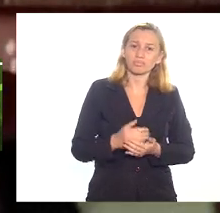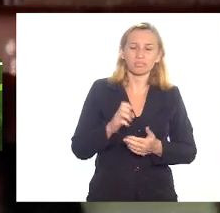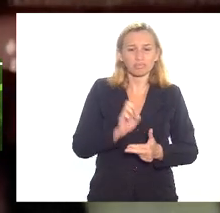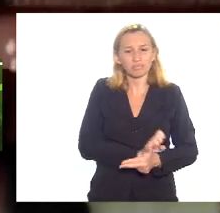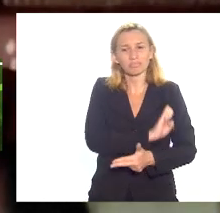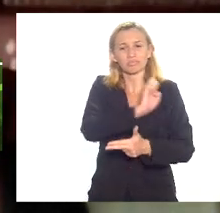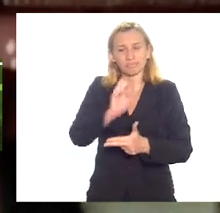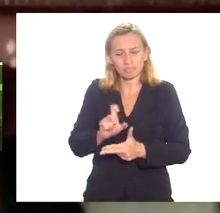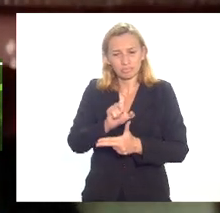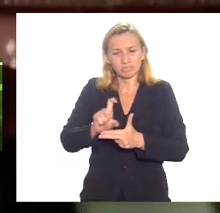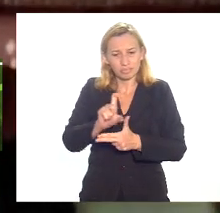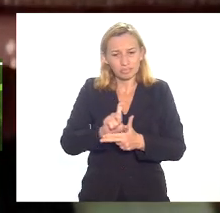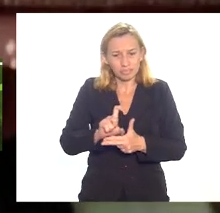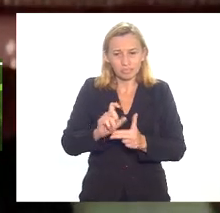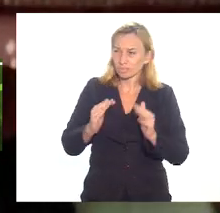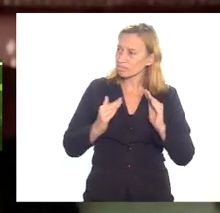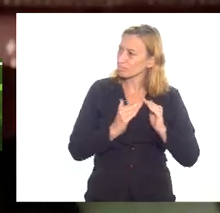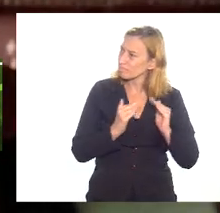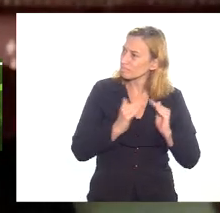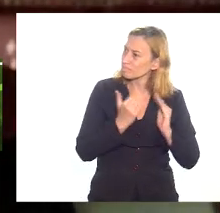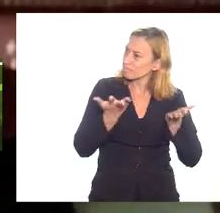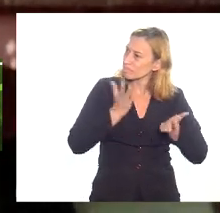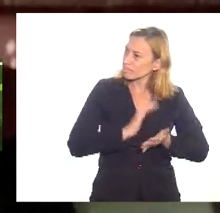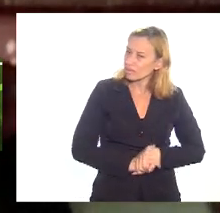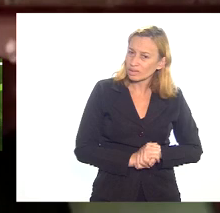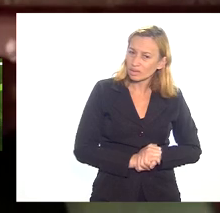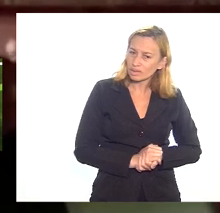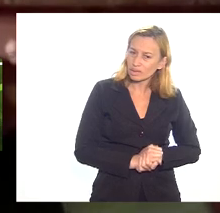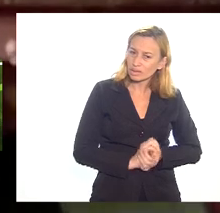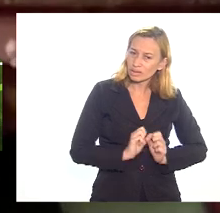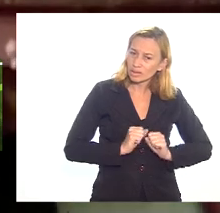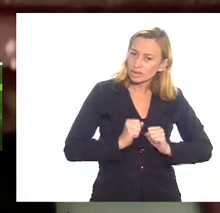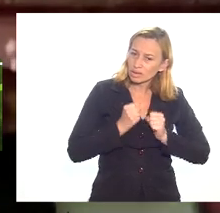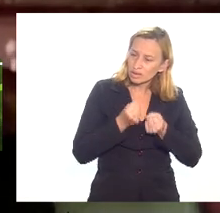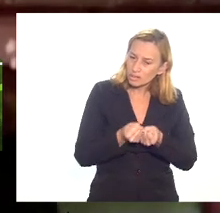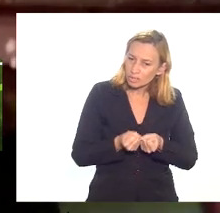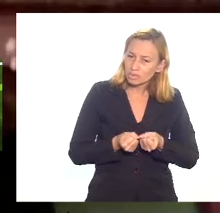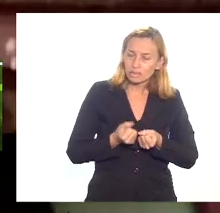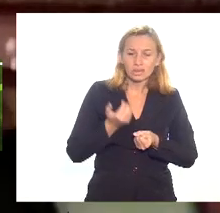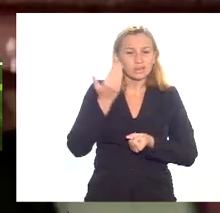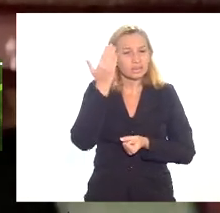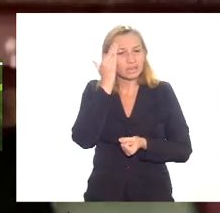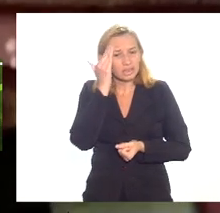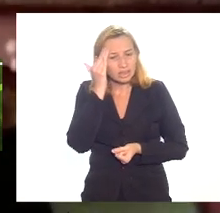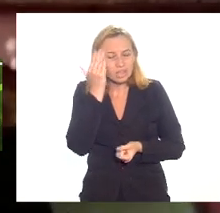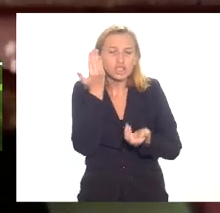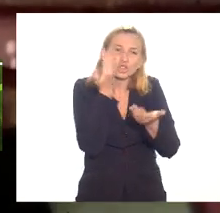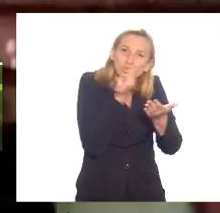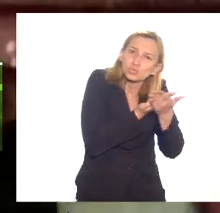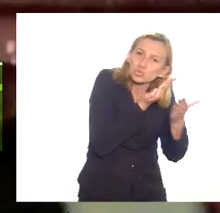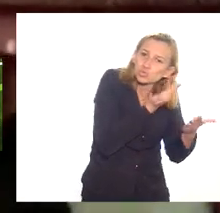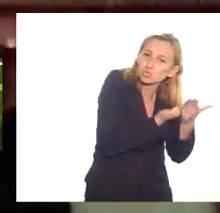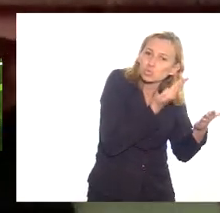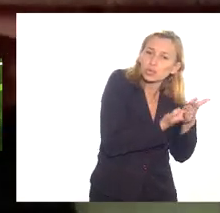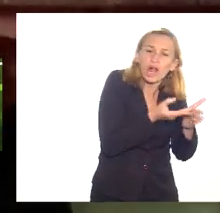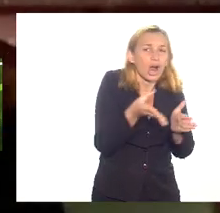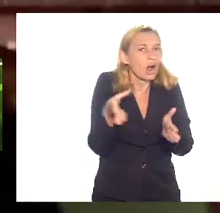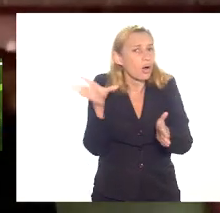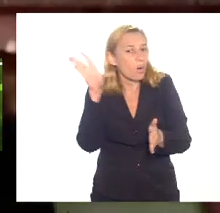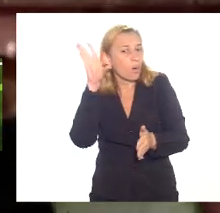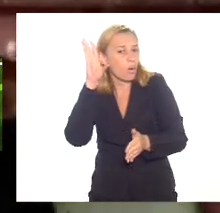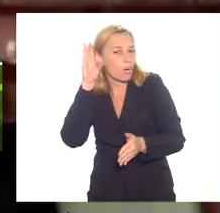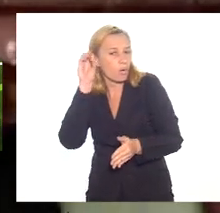uma casa que busca compreender estudar ouvir